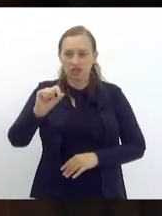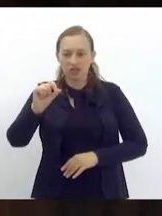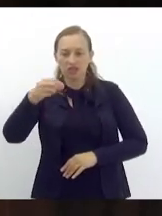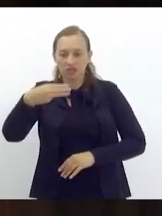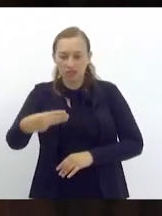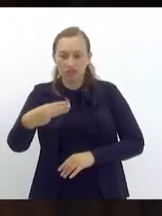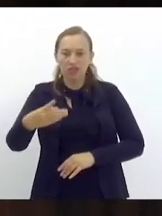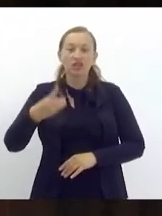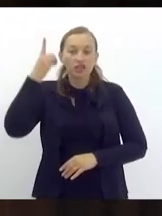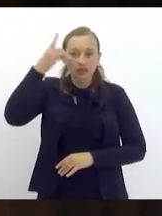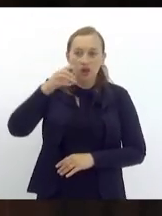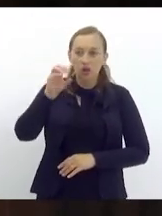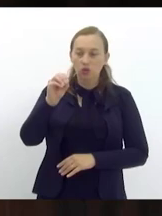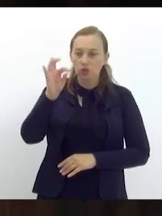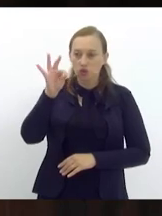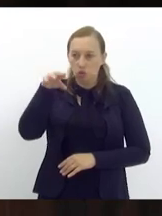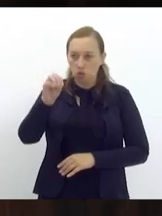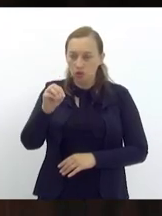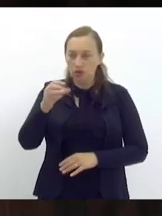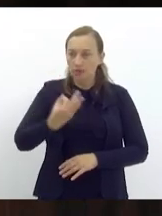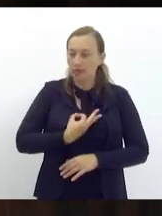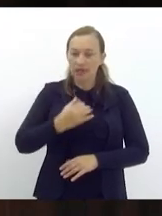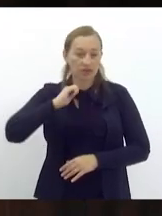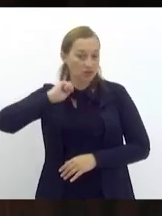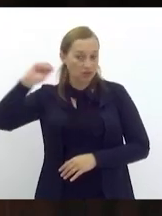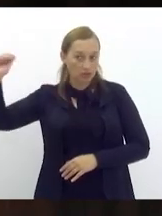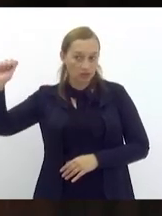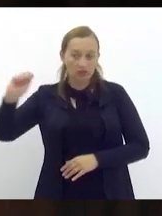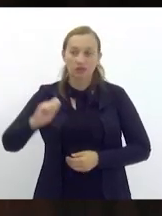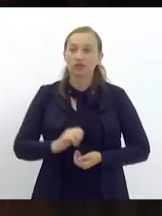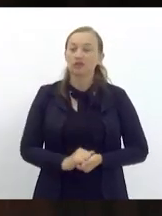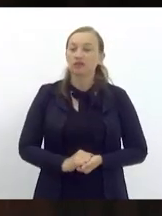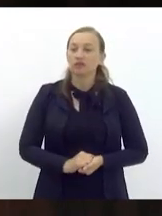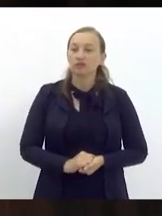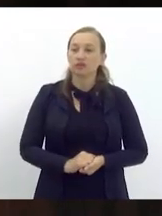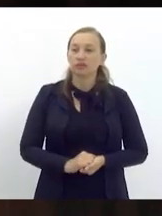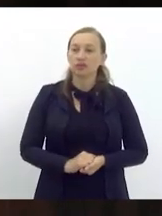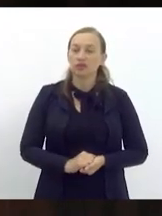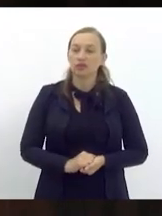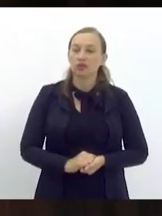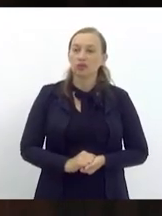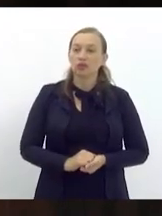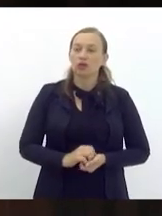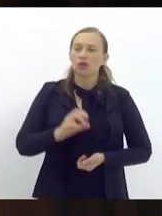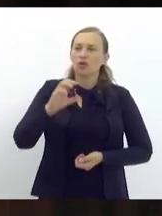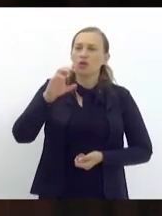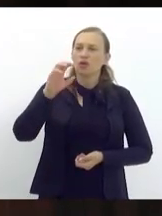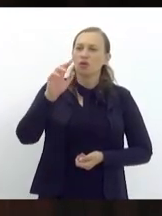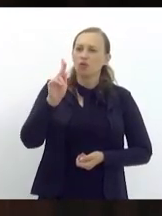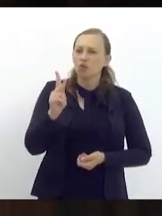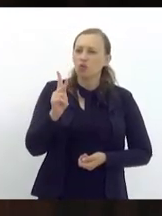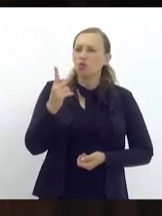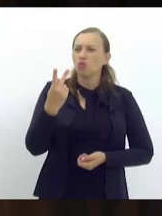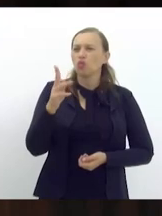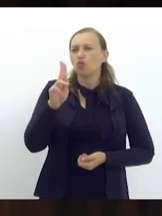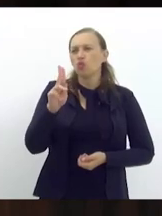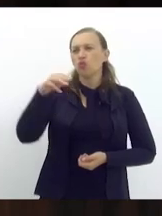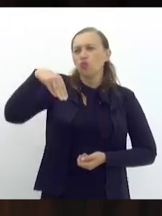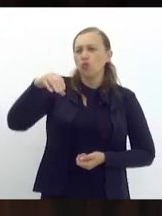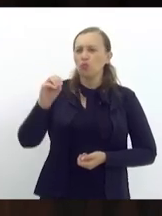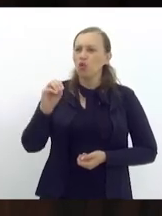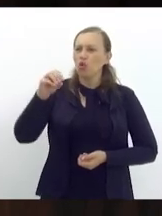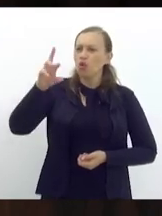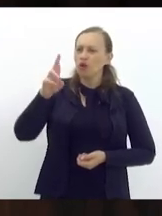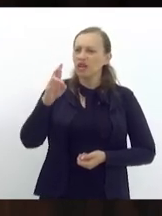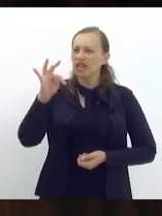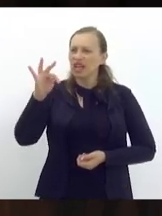deputado Antônio de Paula que concede a medalha tiradente seu respectivo diploma humorista ator redator autor diretor apresentador